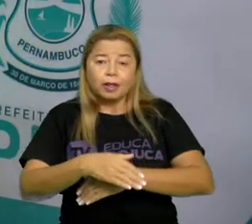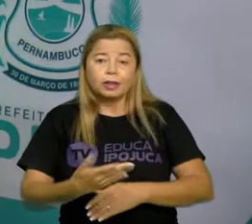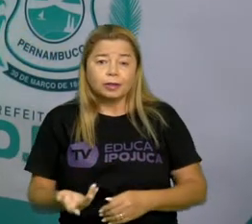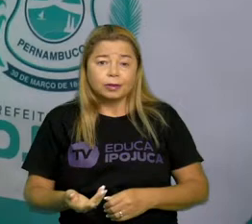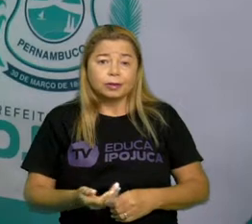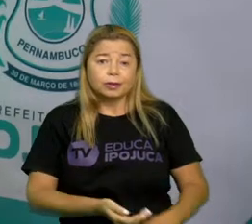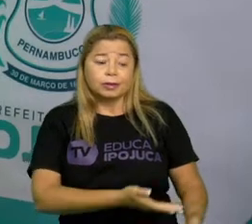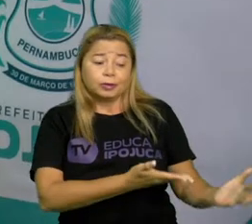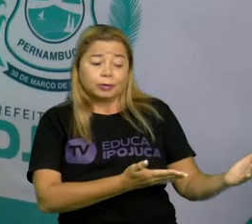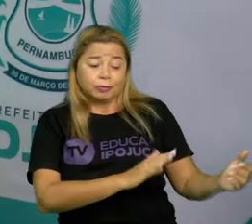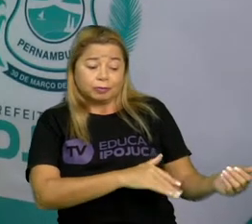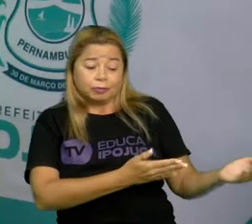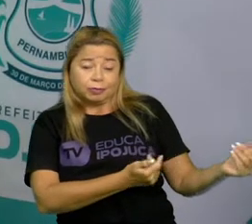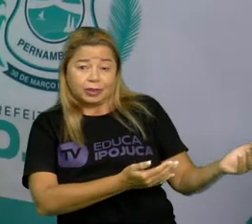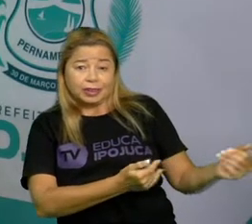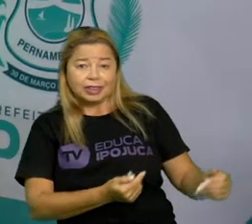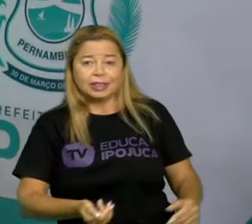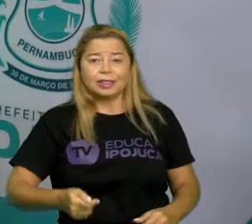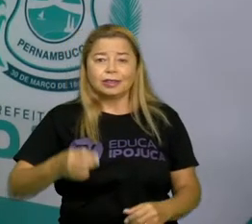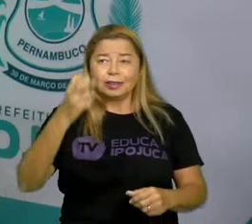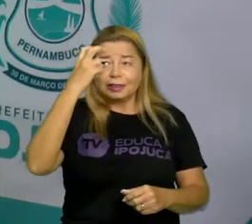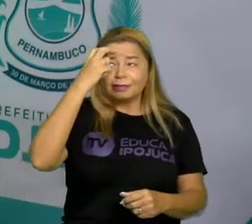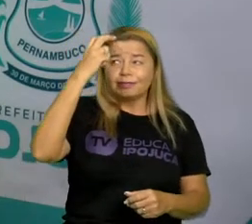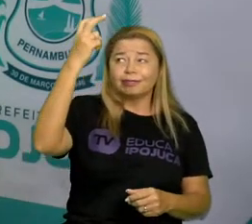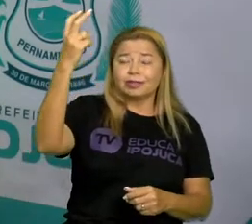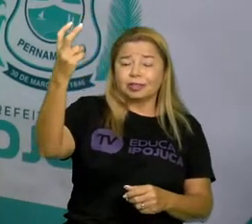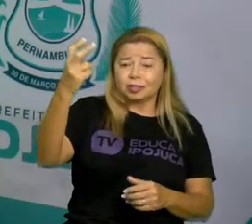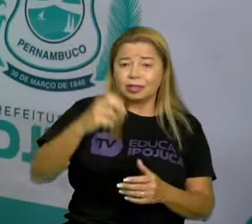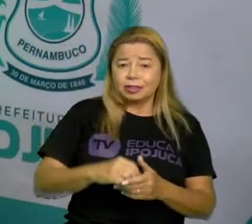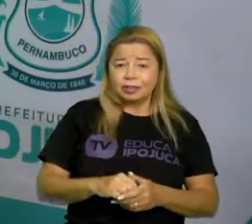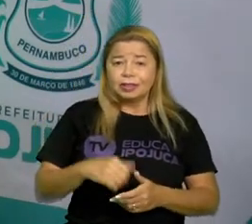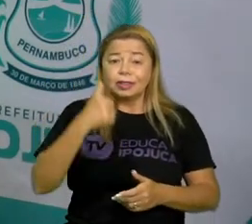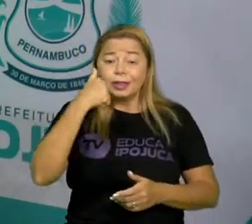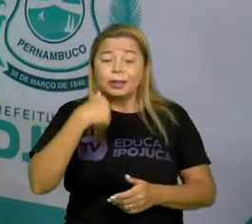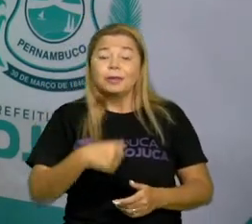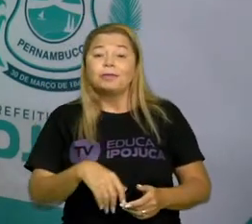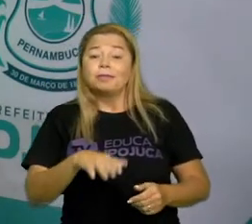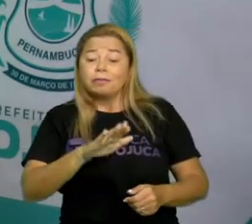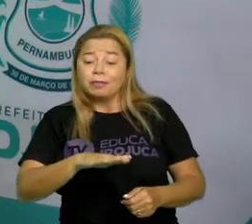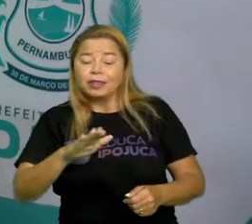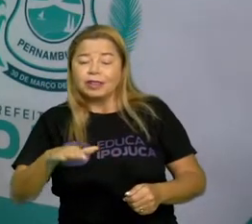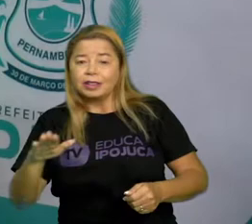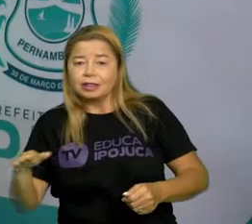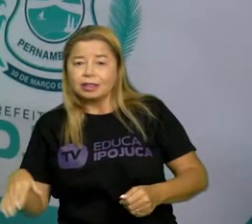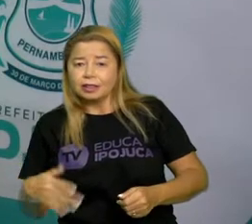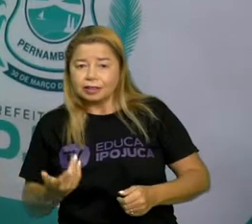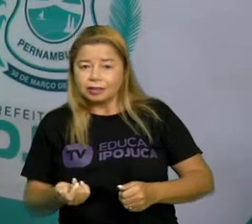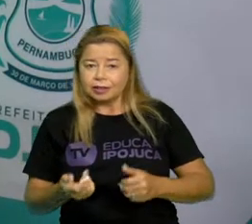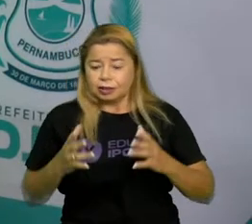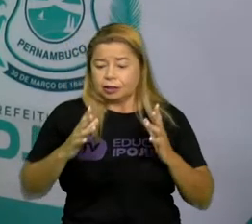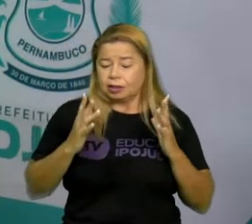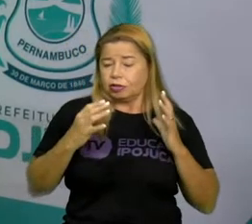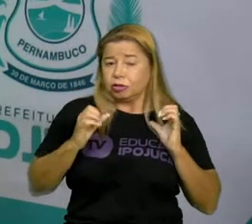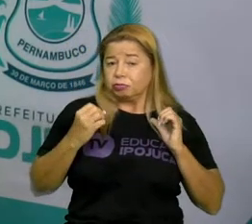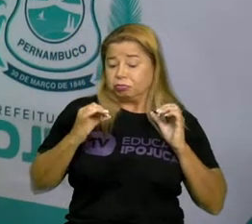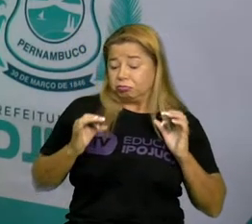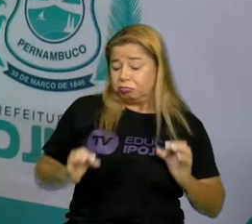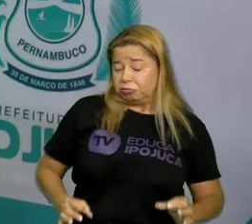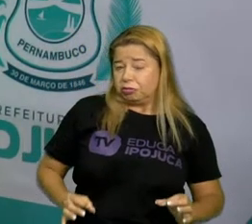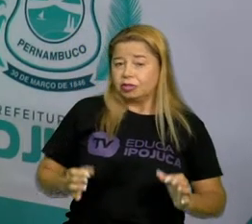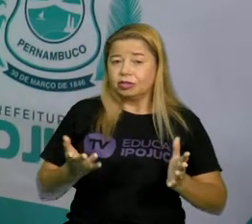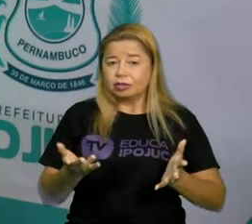das Meninas Elegantes. Existem vários nomes de ruas. Basta a gente querer e produzir o nosso